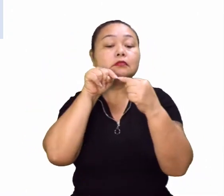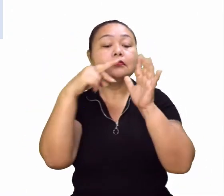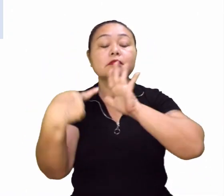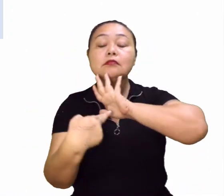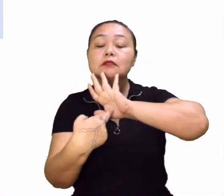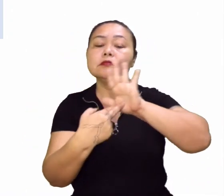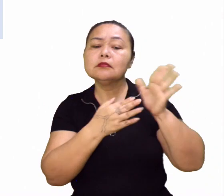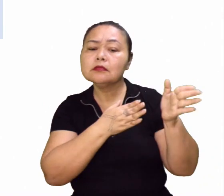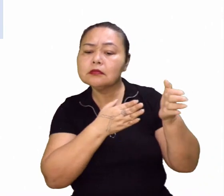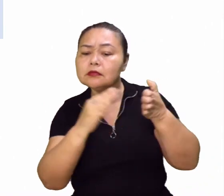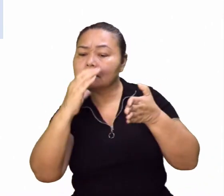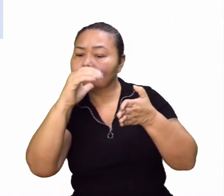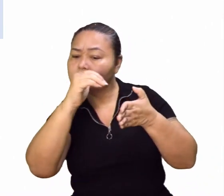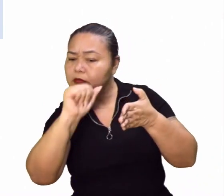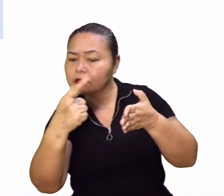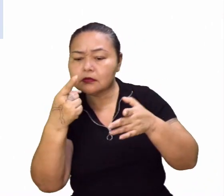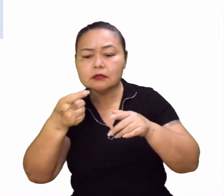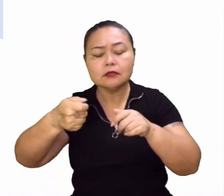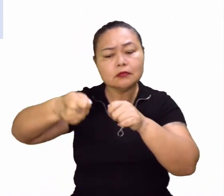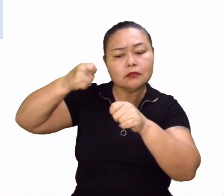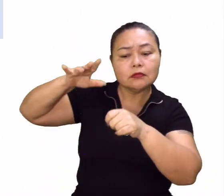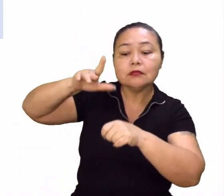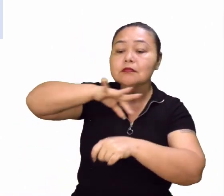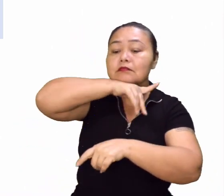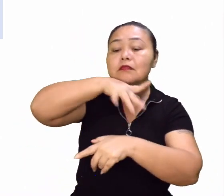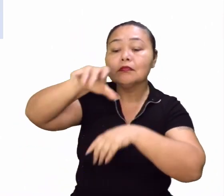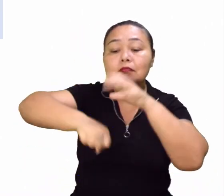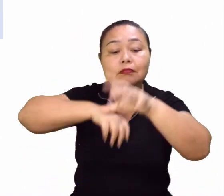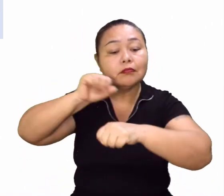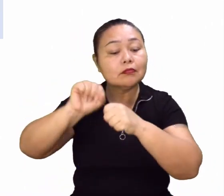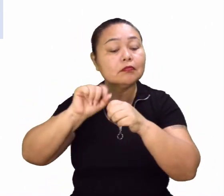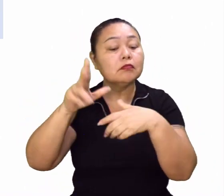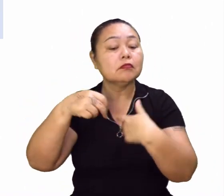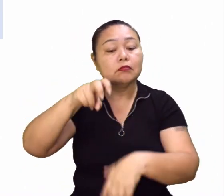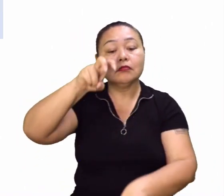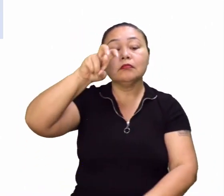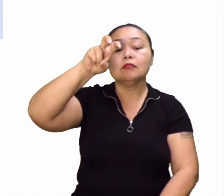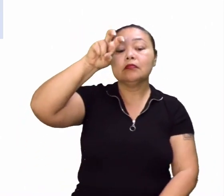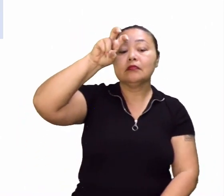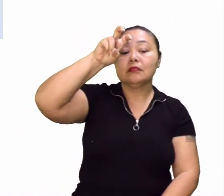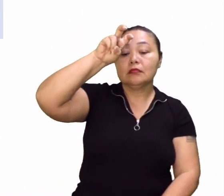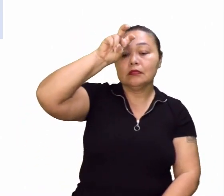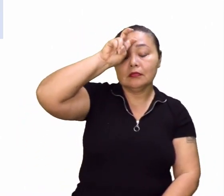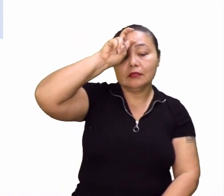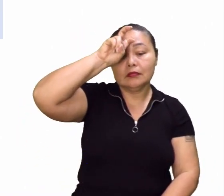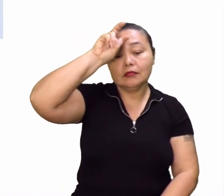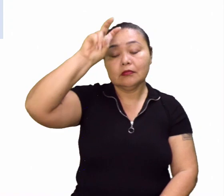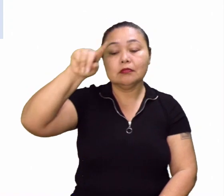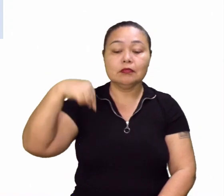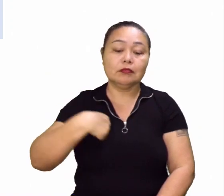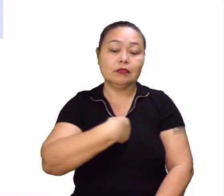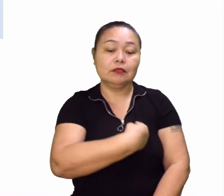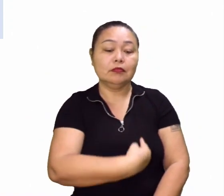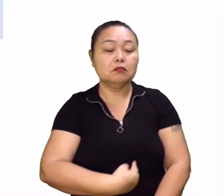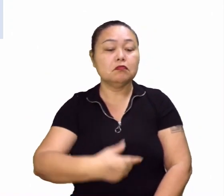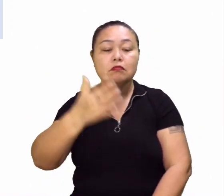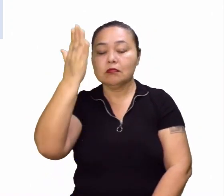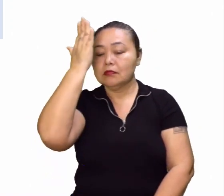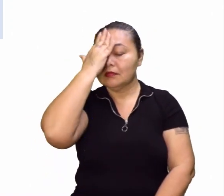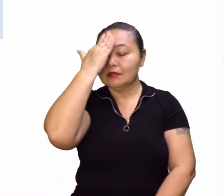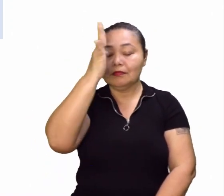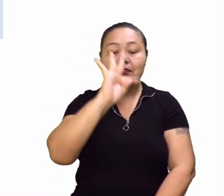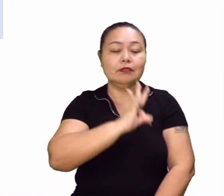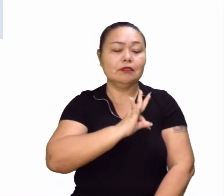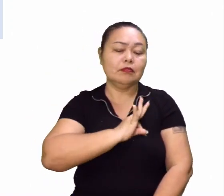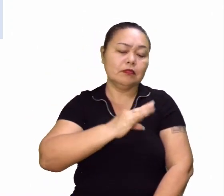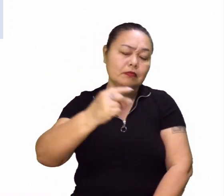representar o caminho da caça. Os egípcios e os chineses dominavam essa técnica há milênios atrás.